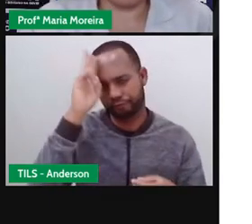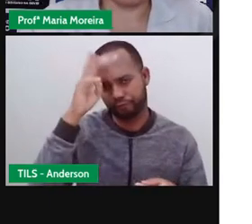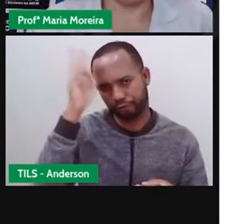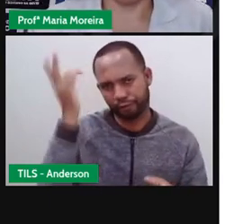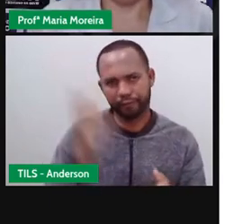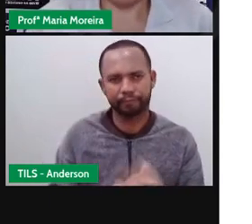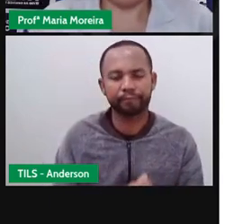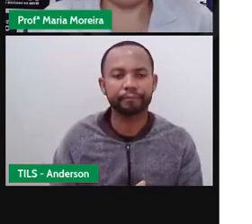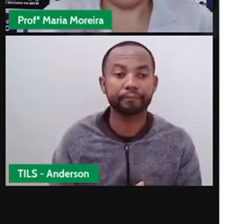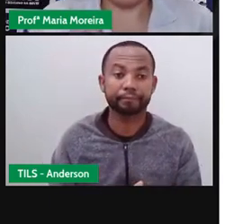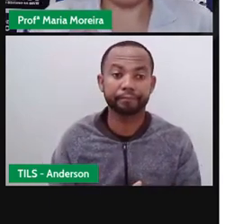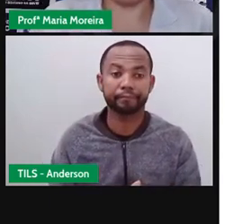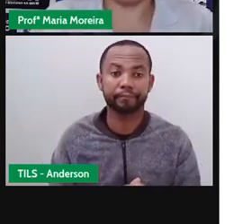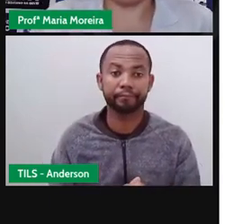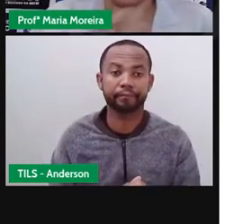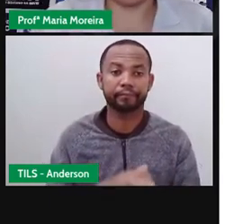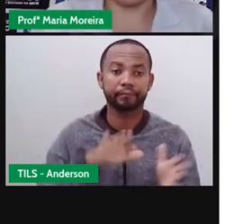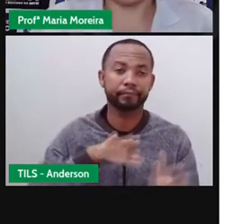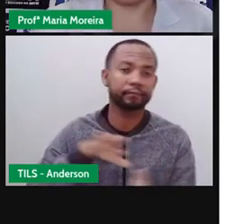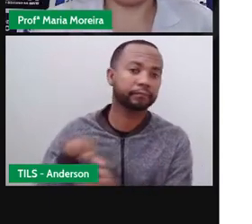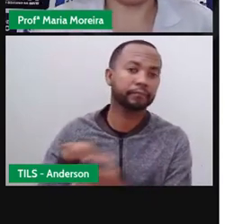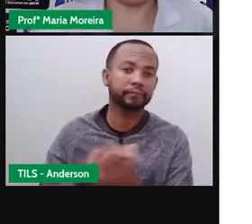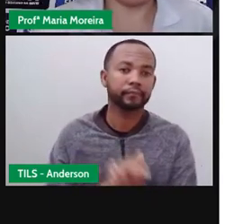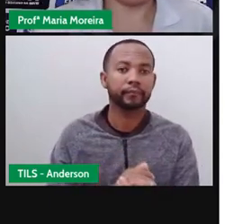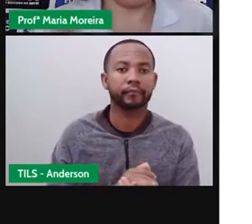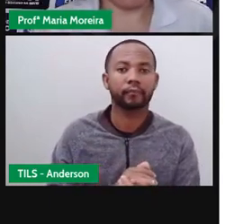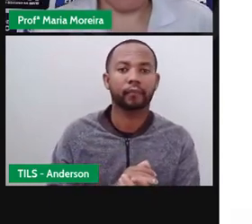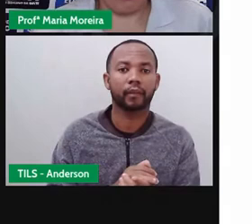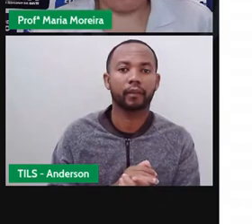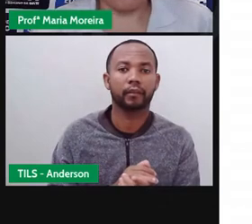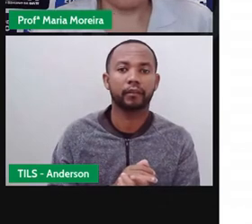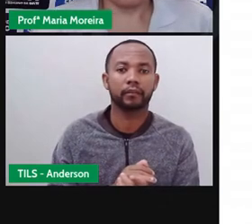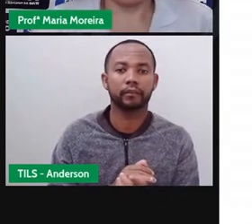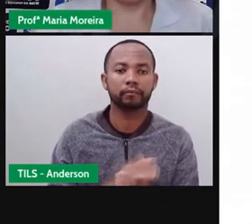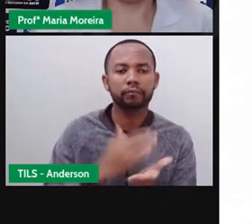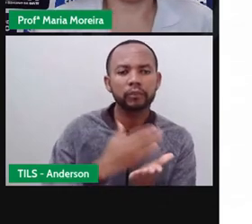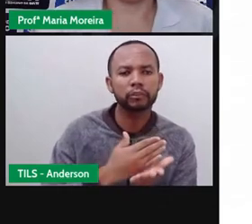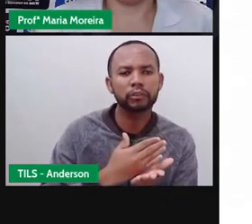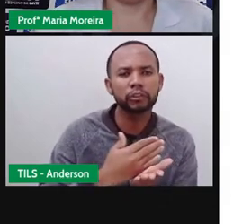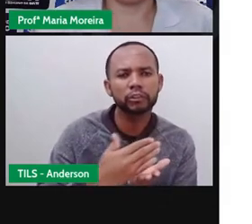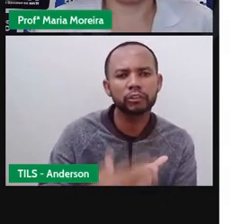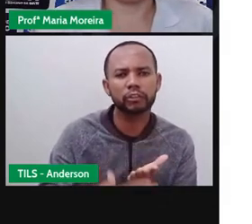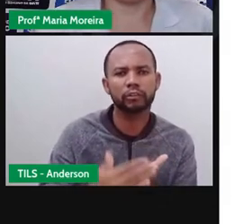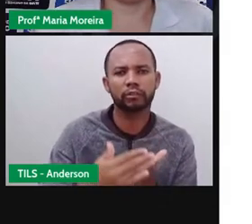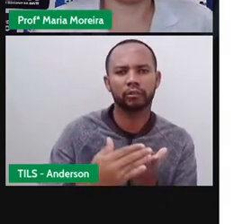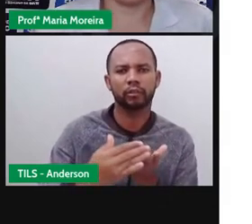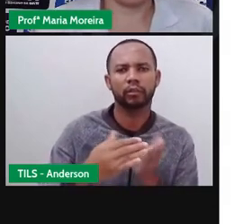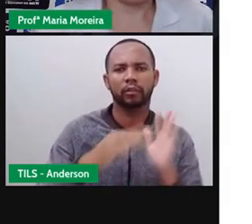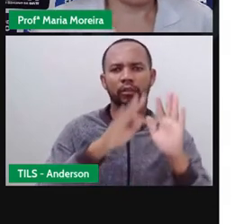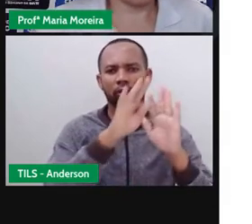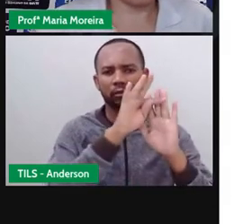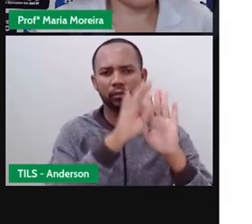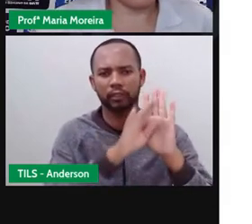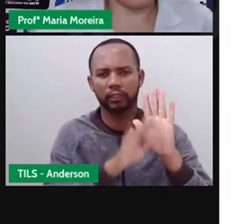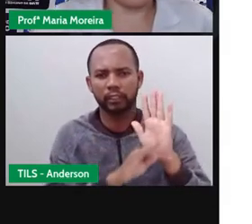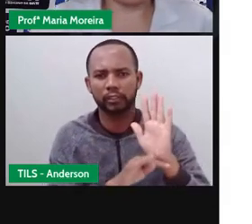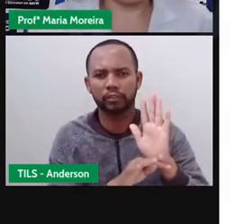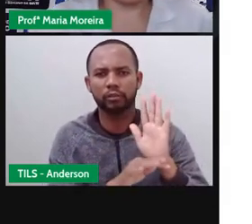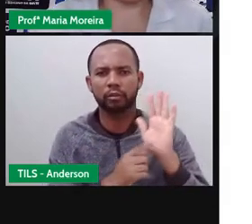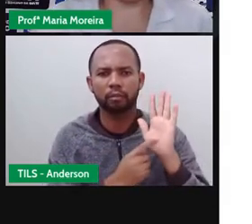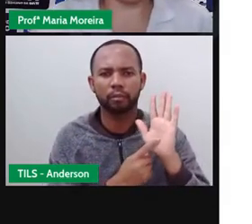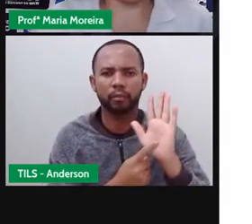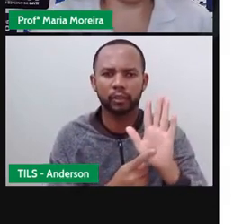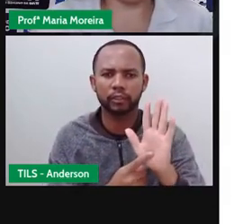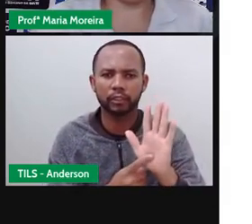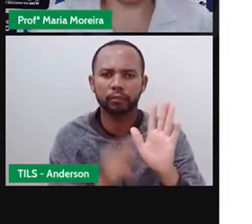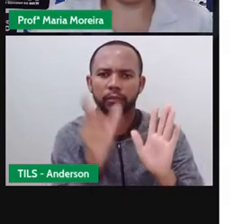do texto, no início da narrativa, no início da fábula, no início apresentamos o quê? As personagens